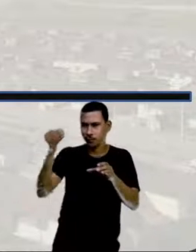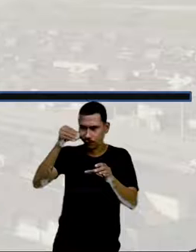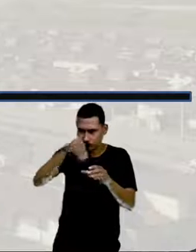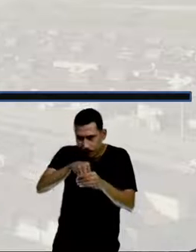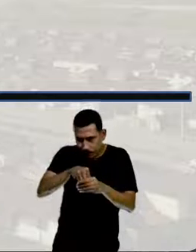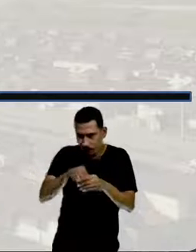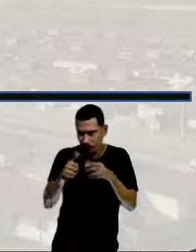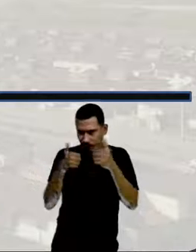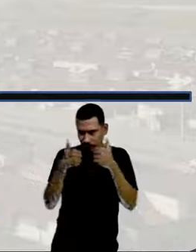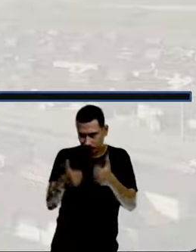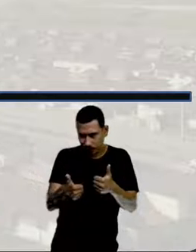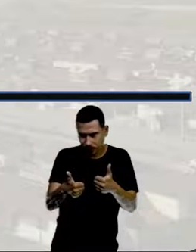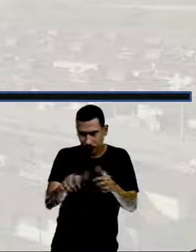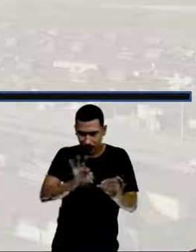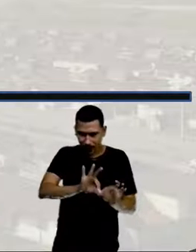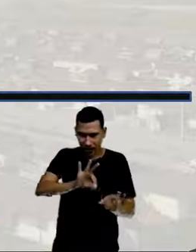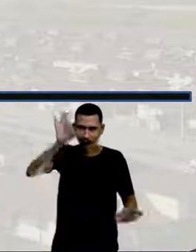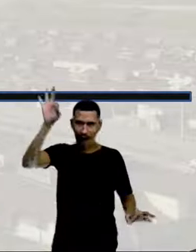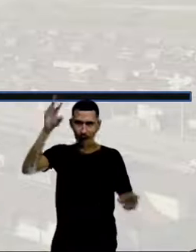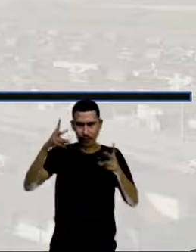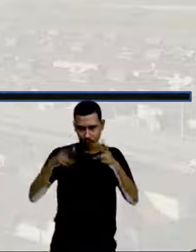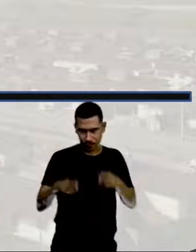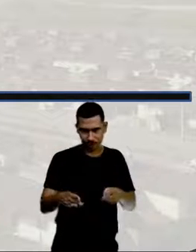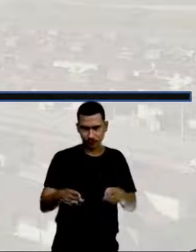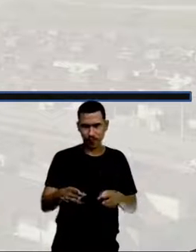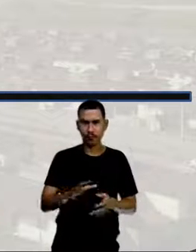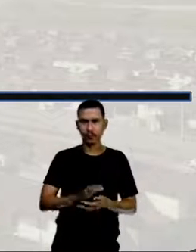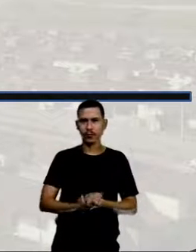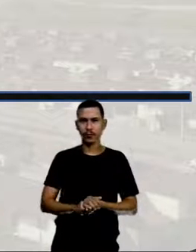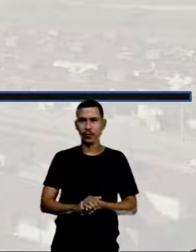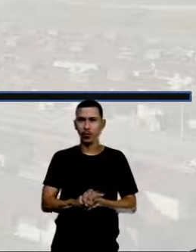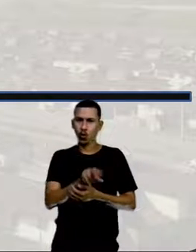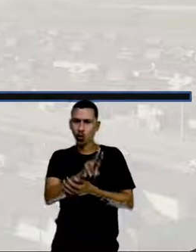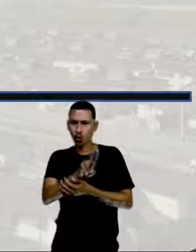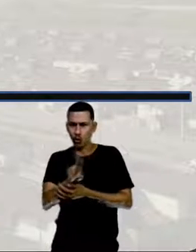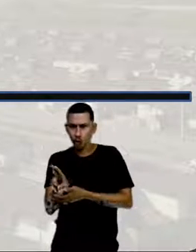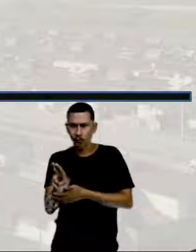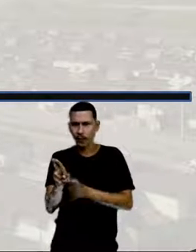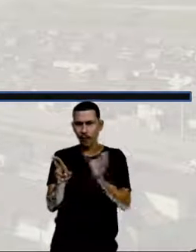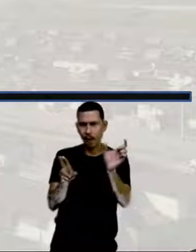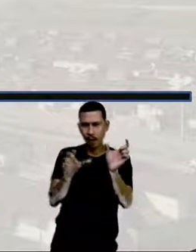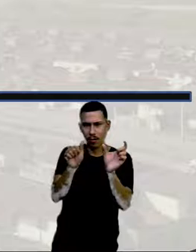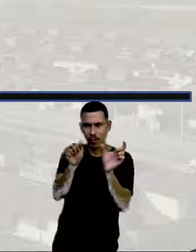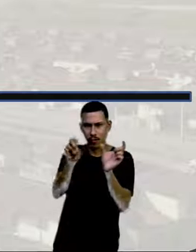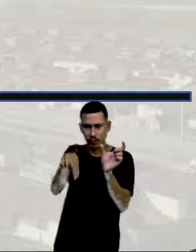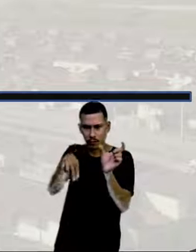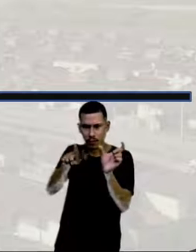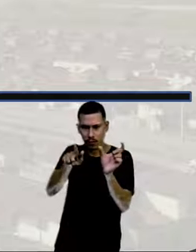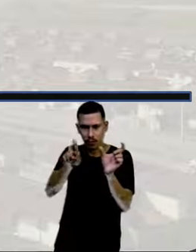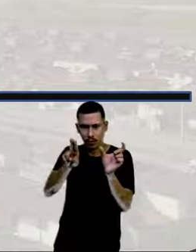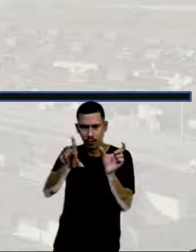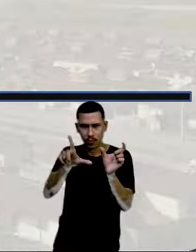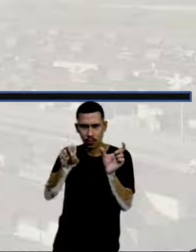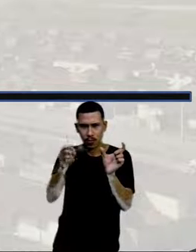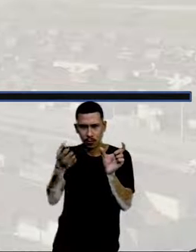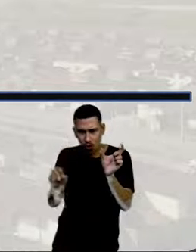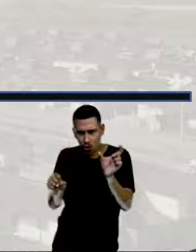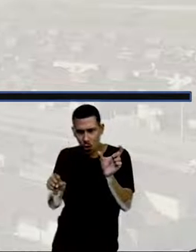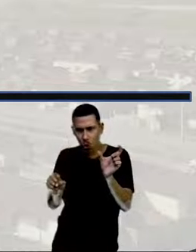tá certo? Das retas paralelas aqui. Então, a gente chama esses ângulos de ângulos alternos